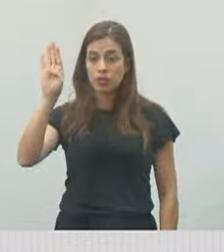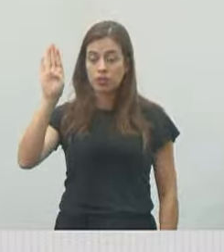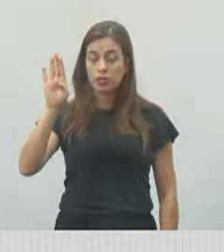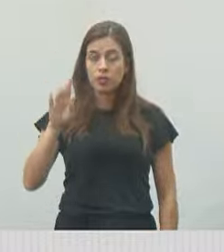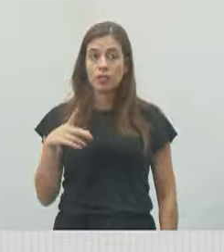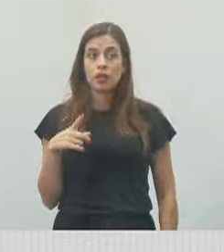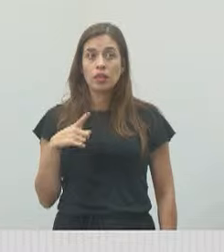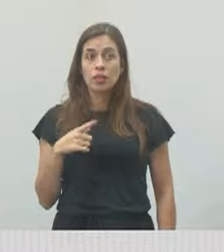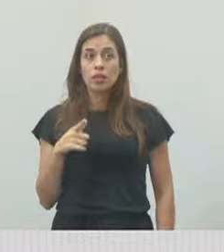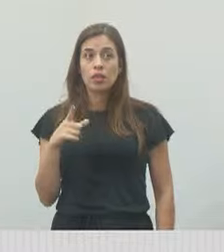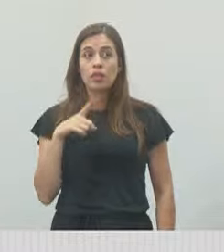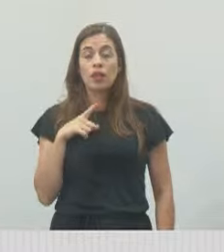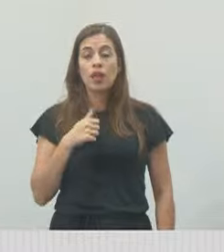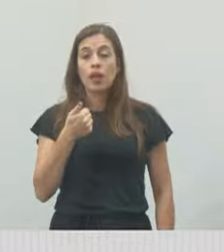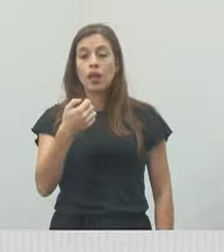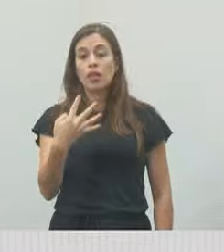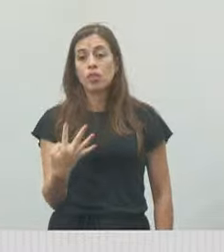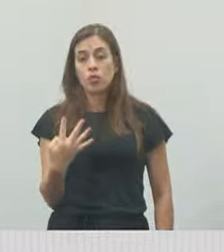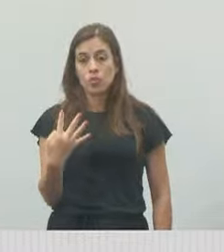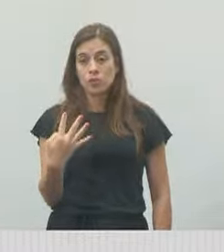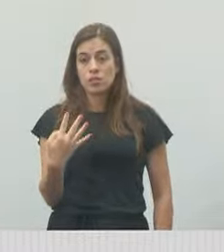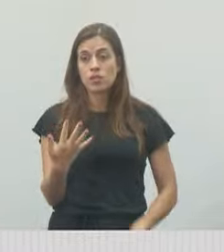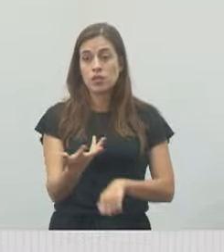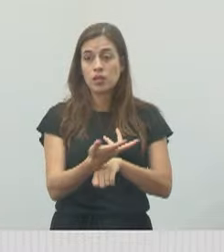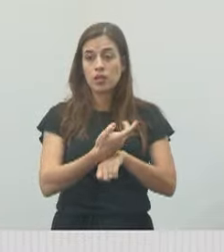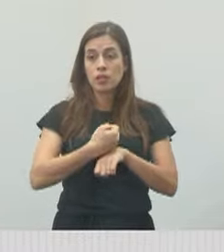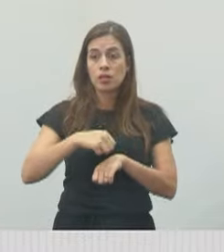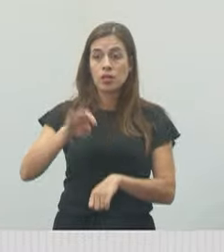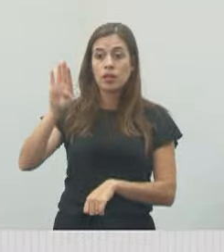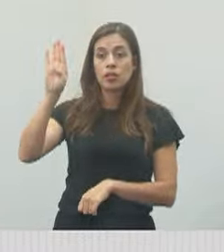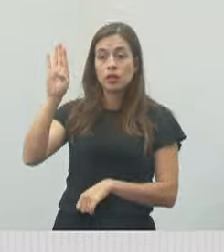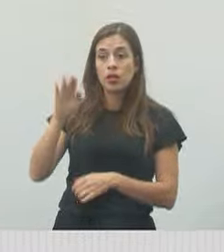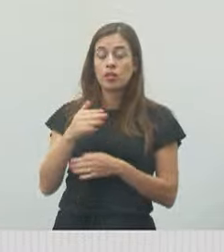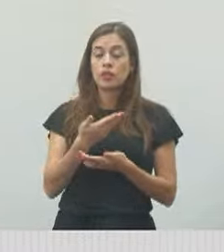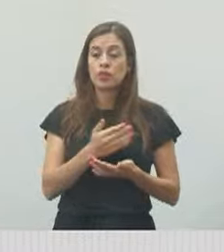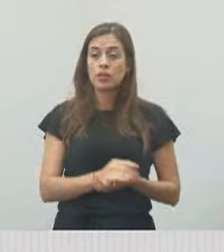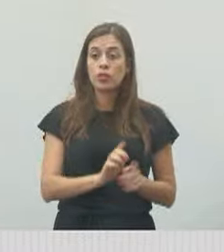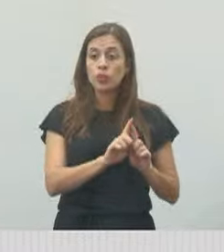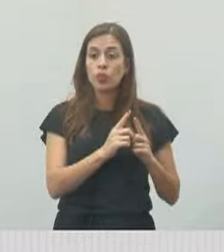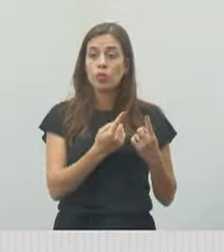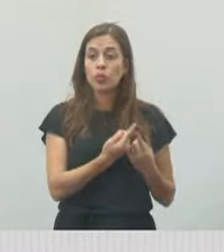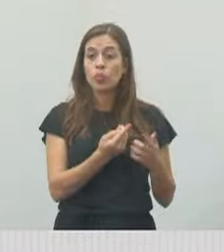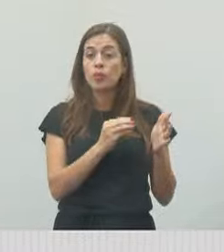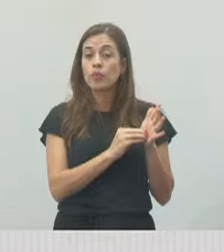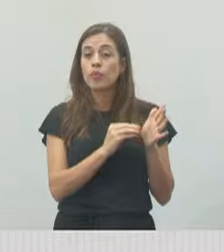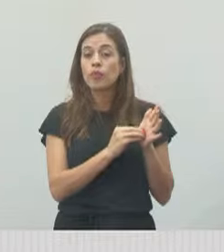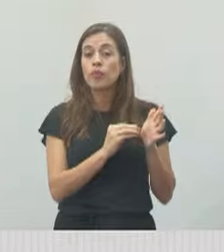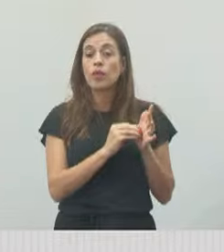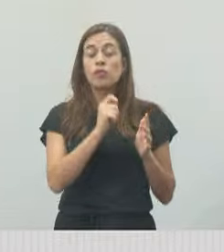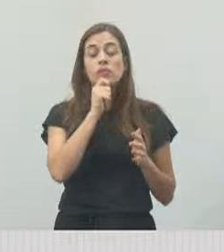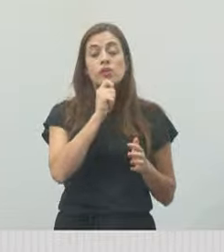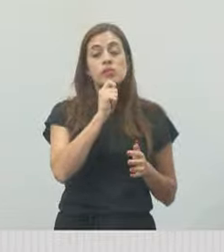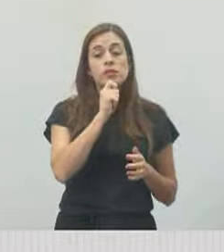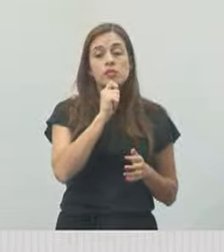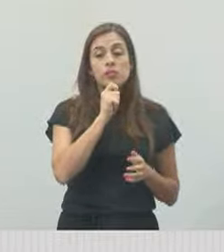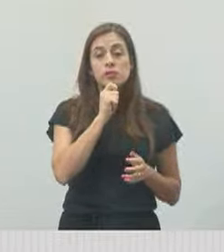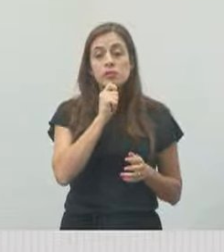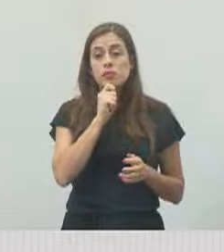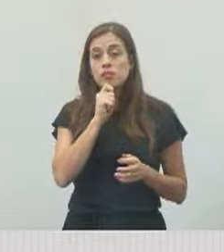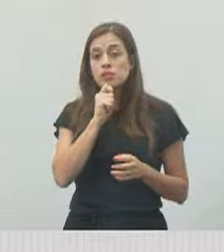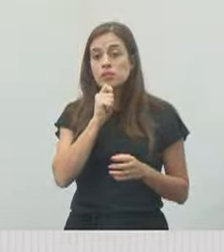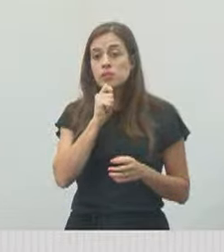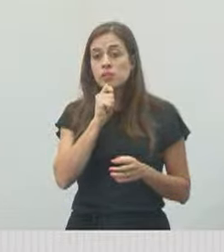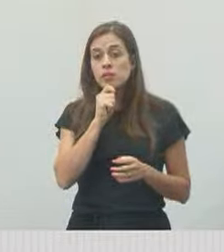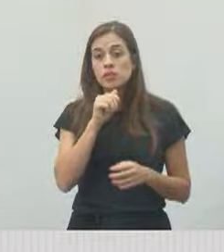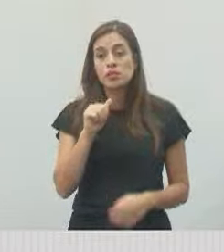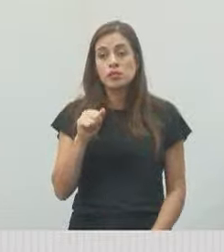Onde saíram 14 candidatos. E aí nesse grupo ainda está faltando o nosso